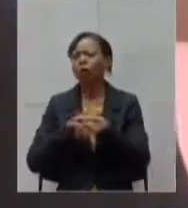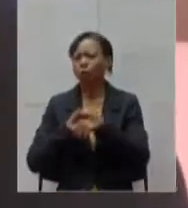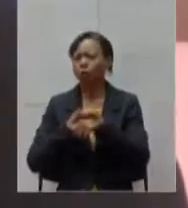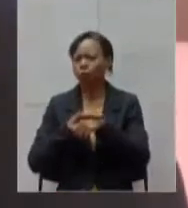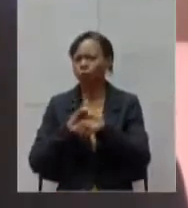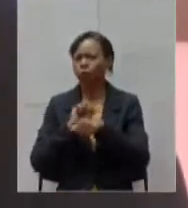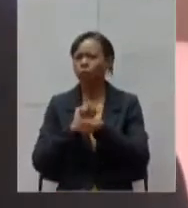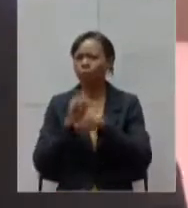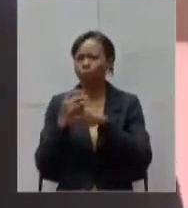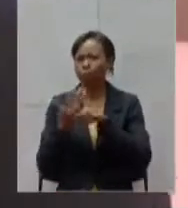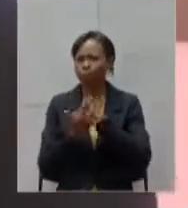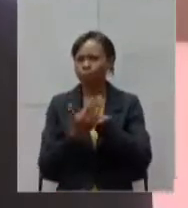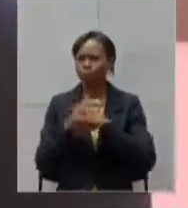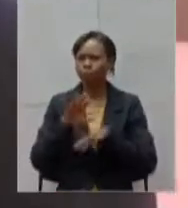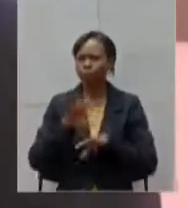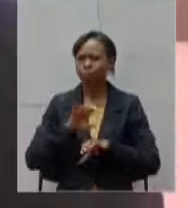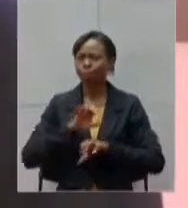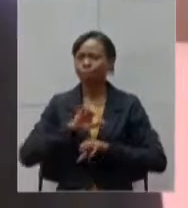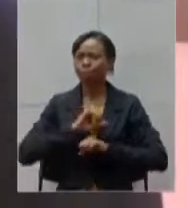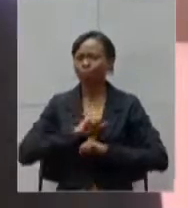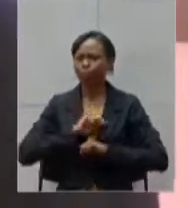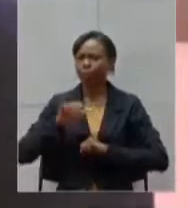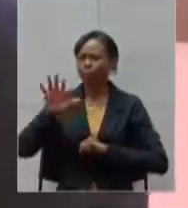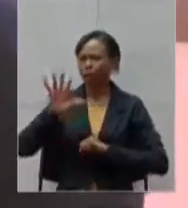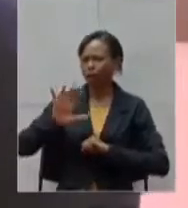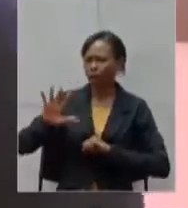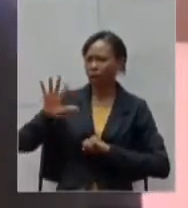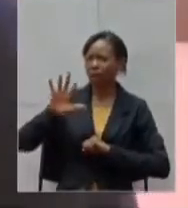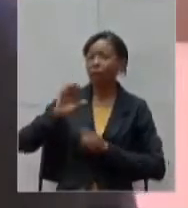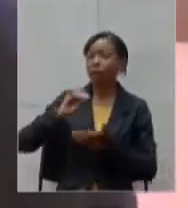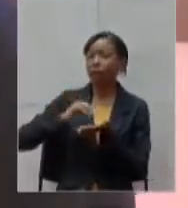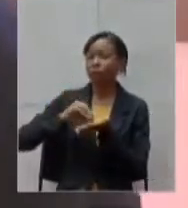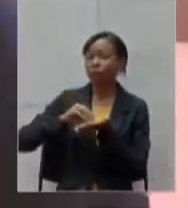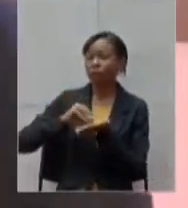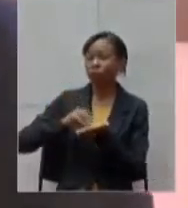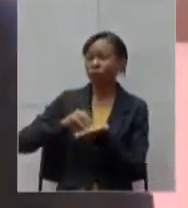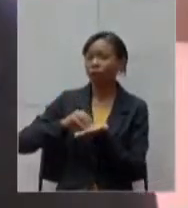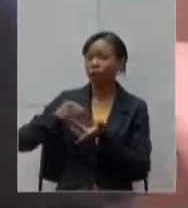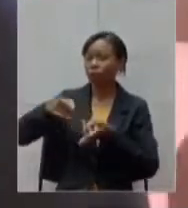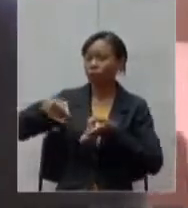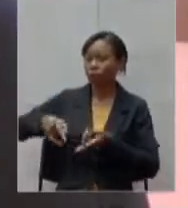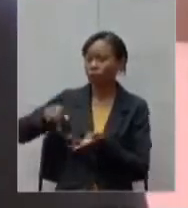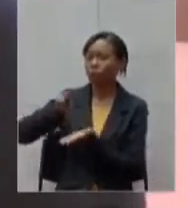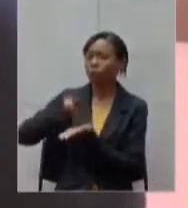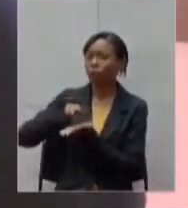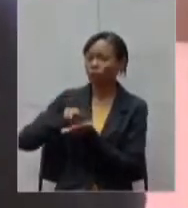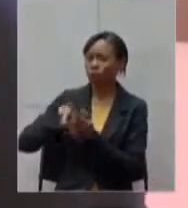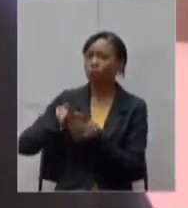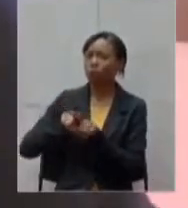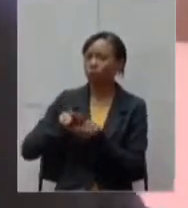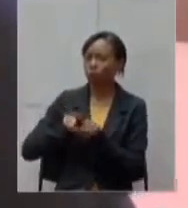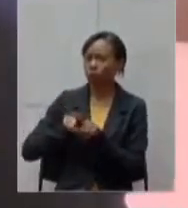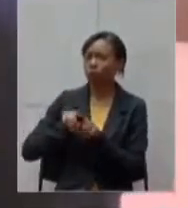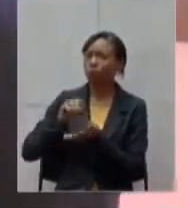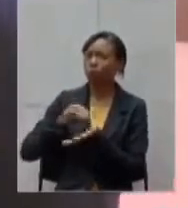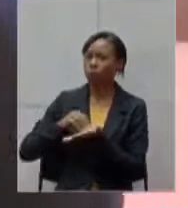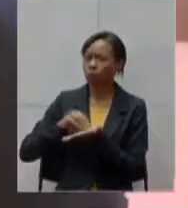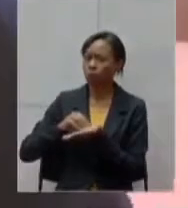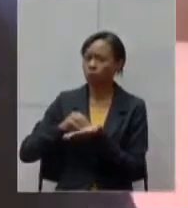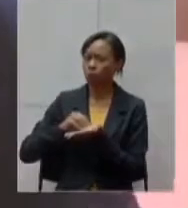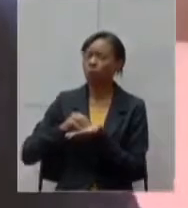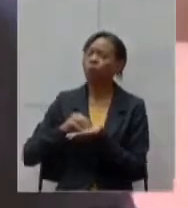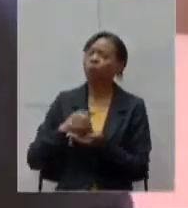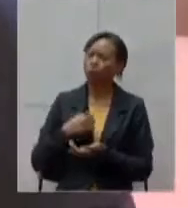em naquela região e falta de leitos eu sabemos eu sou sabe nós estivemos lá juntos